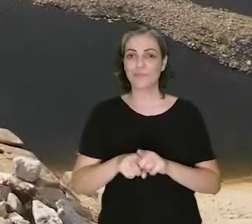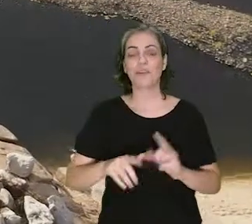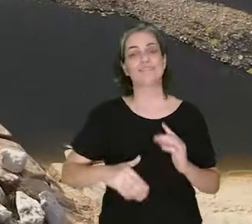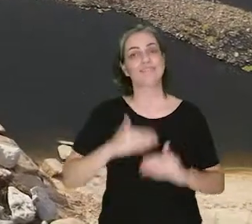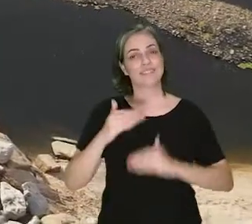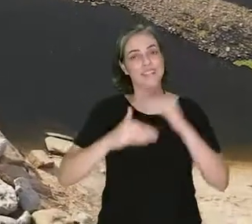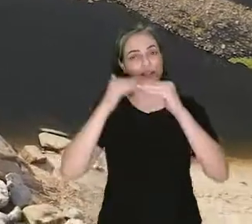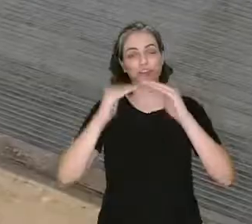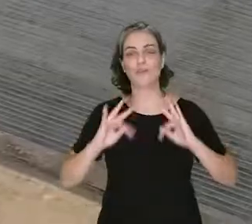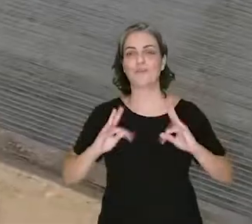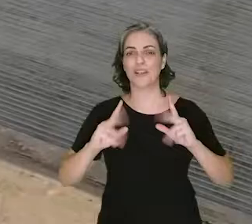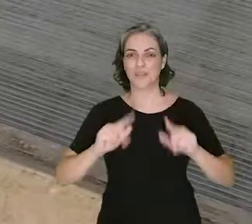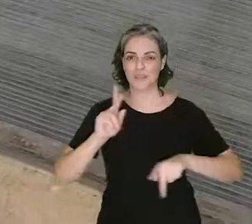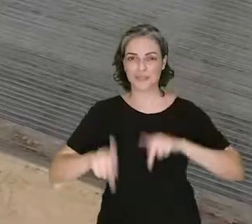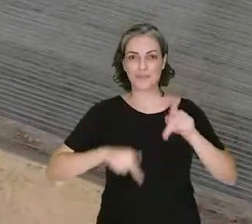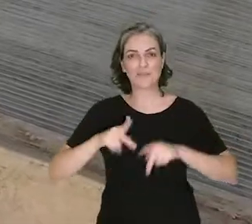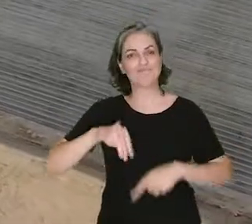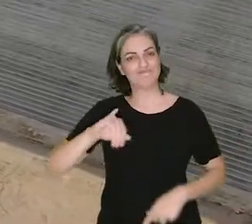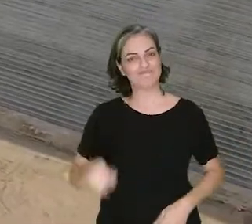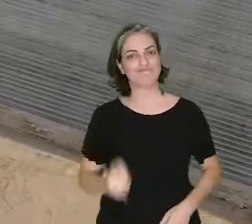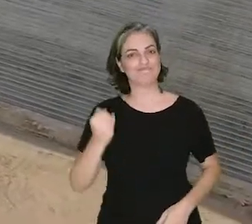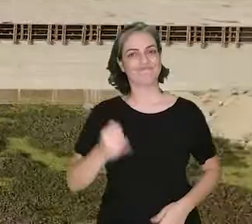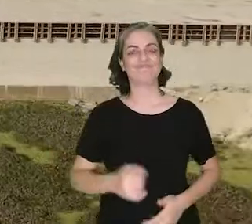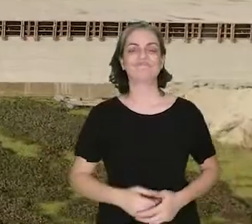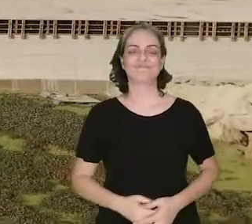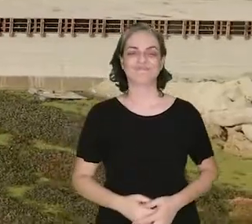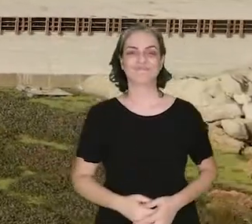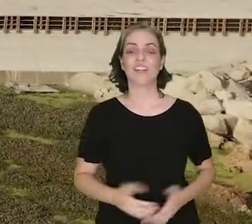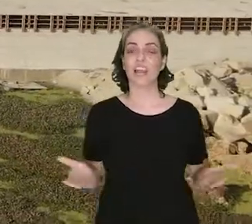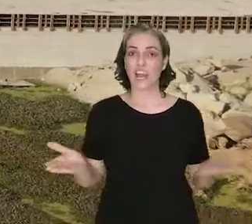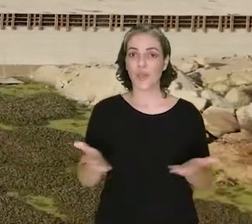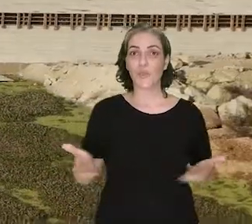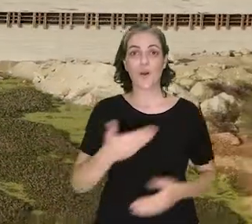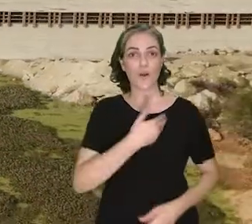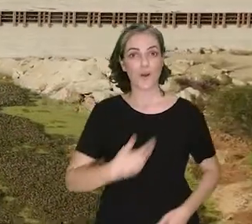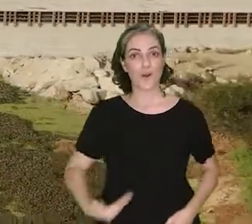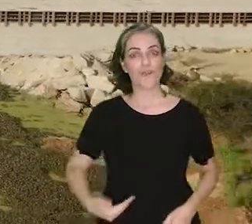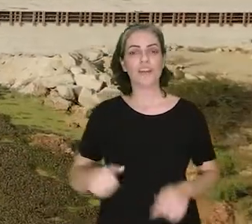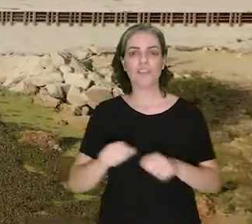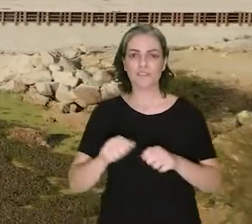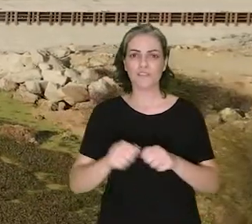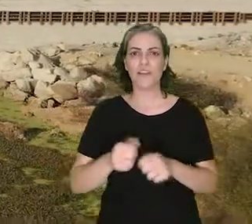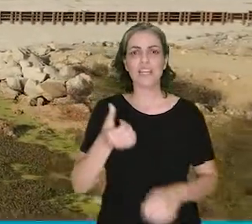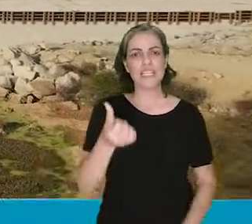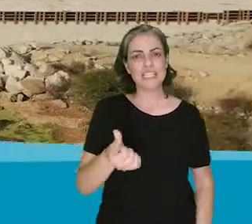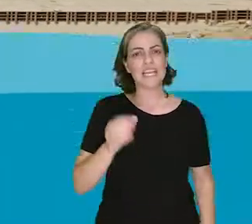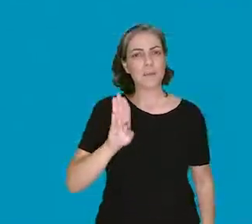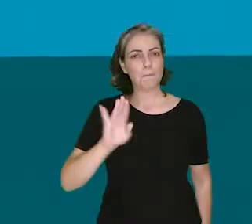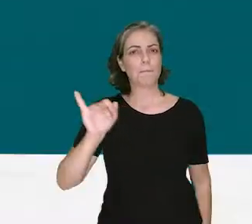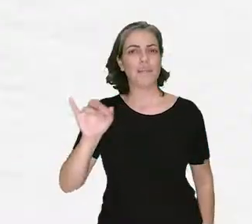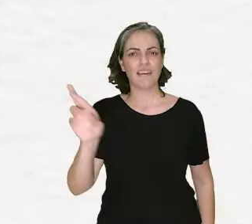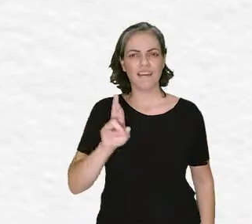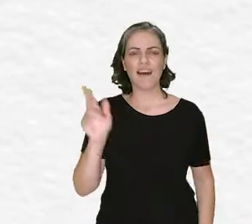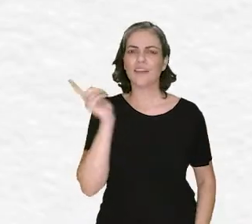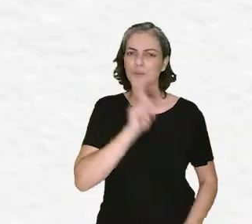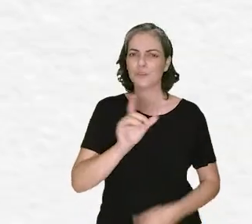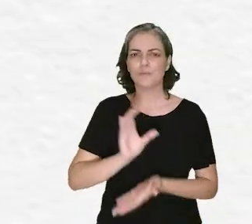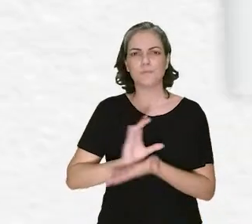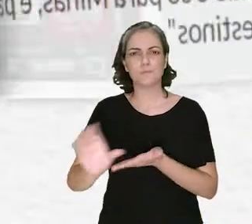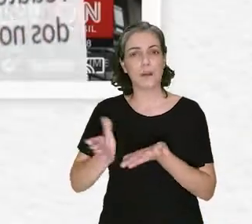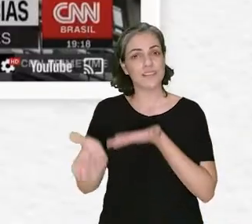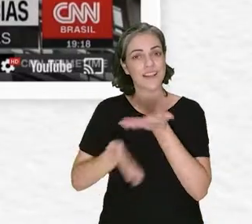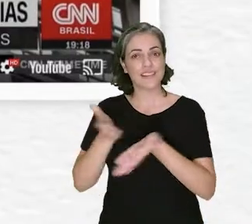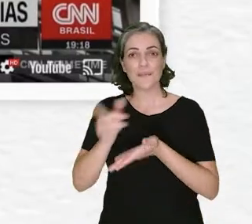desenvolvimento a todos os brasileiros. Este governo é quem propiciou 6 bilhões de reais para